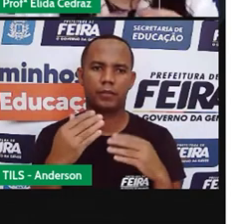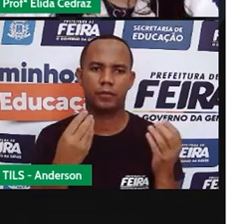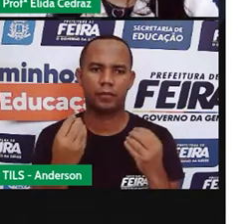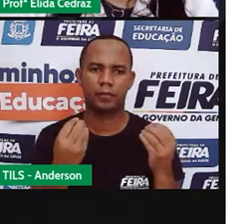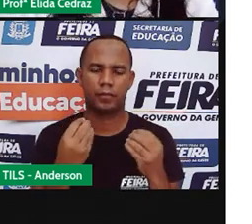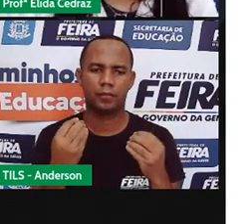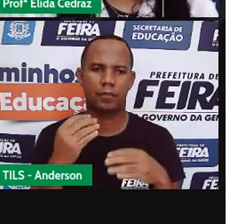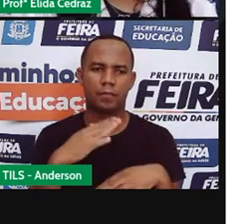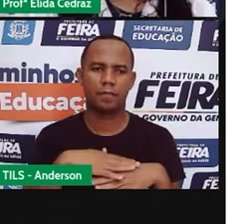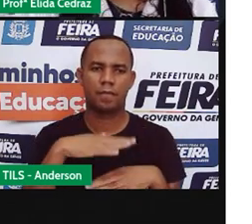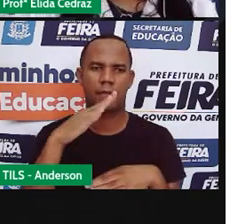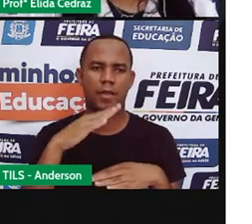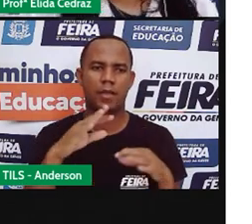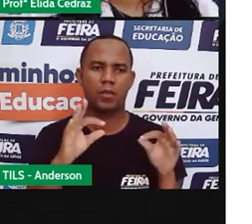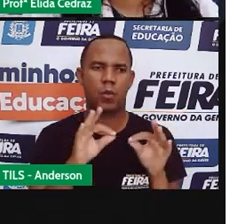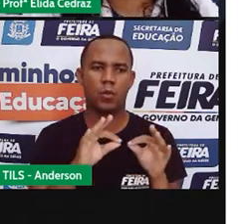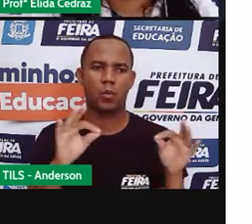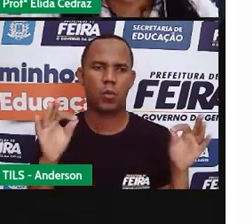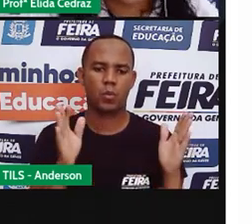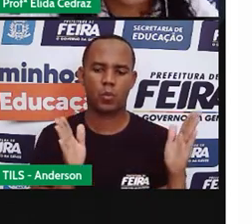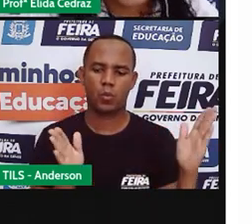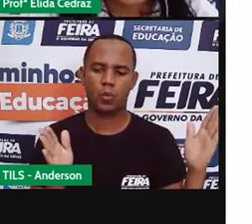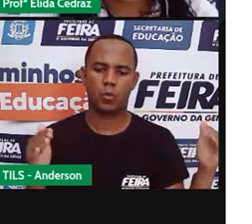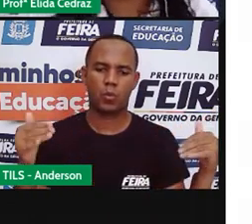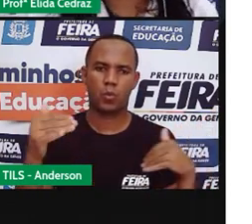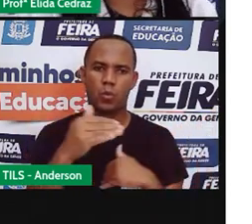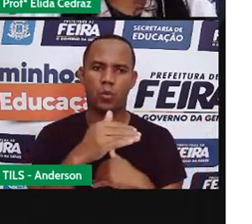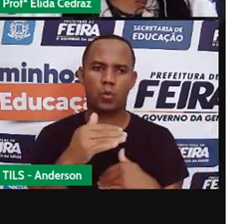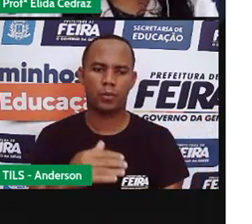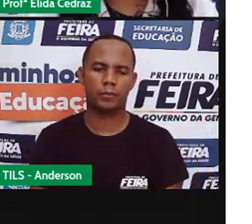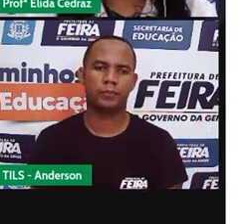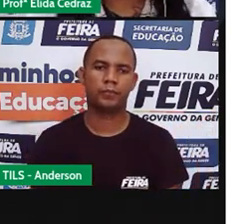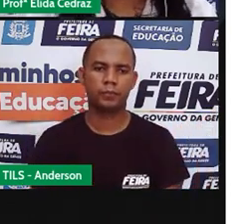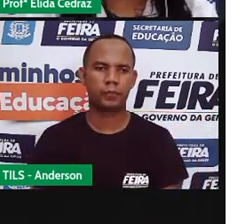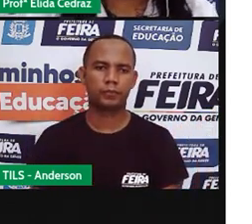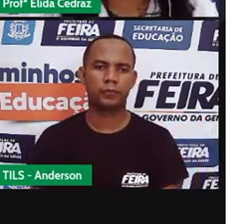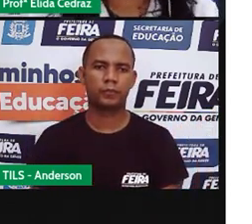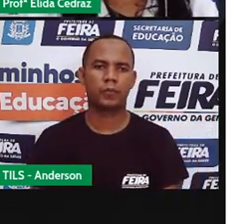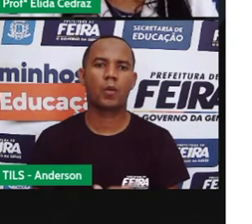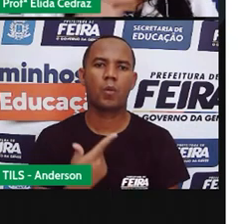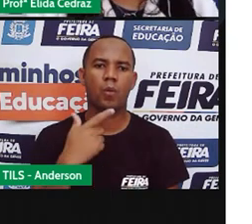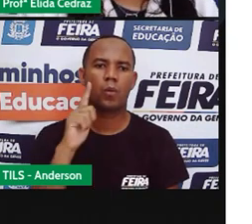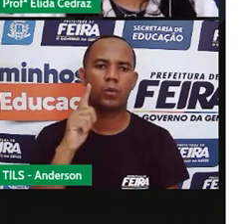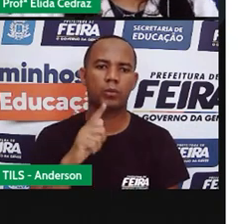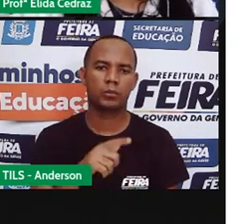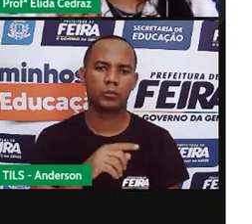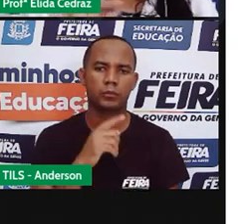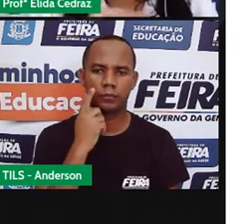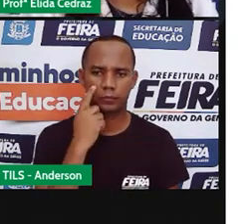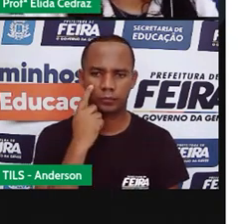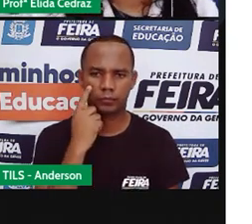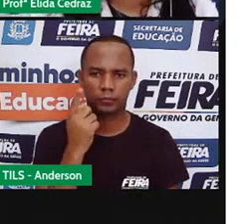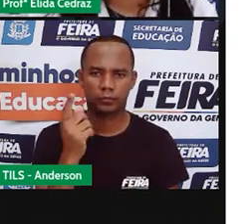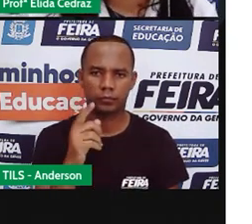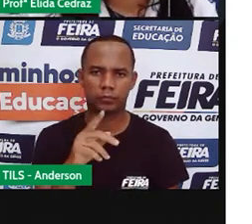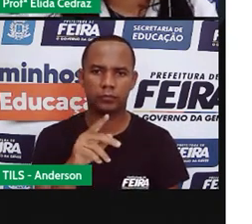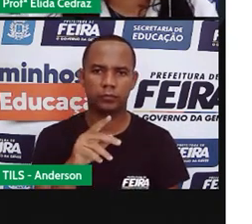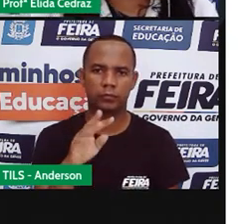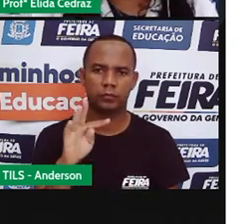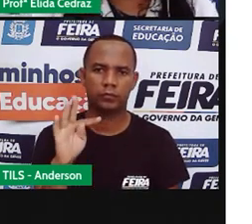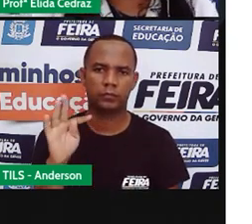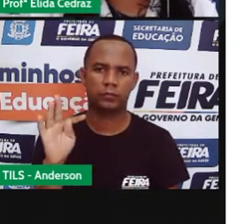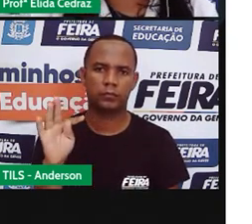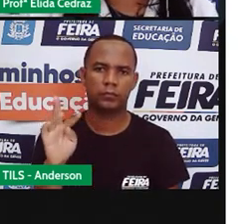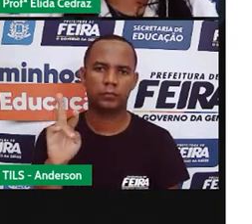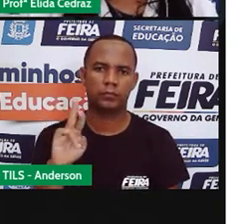ter mais comprido no seu quadrado e o triângulo como é que você formaria um triângulo ligando o palito de